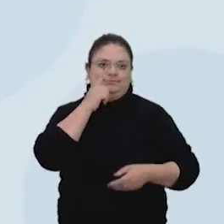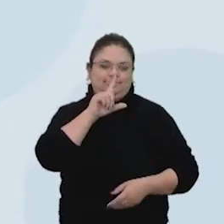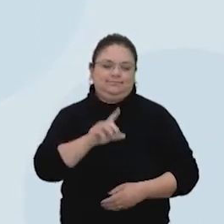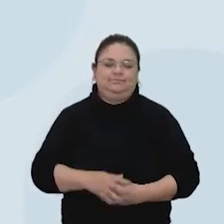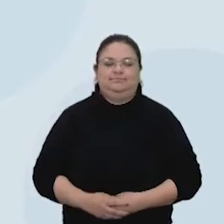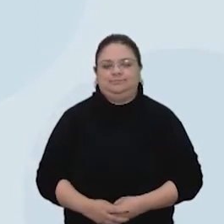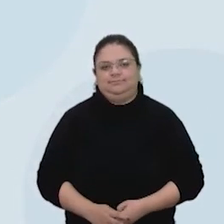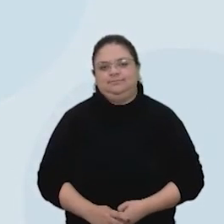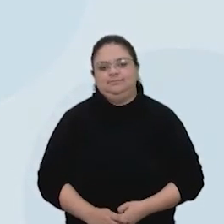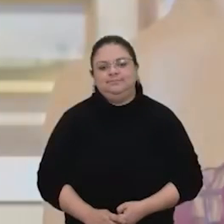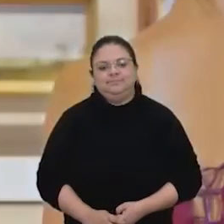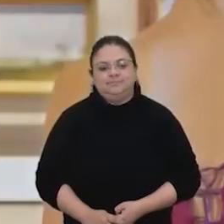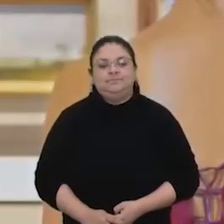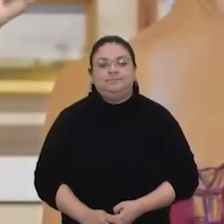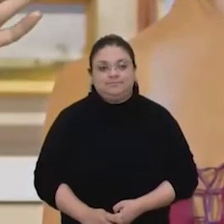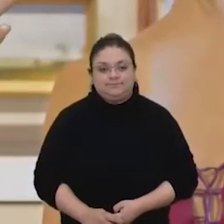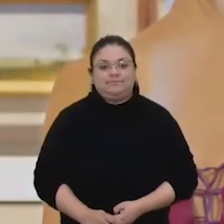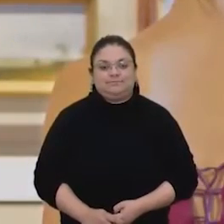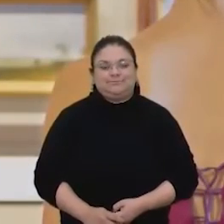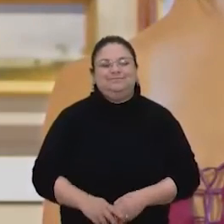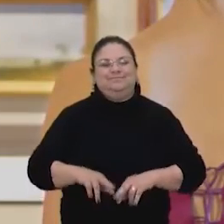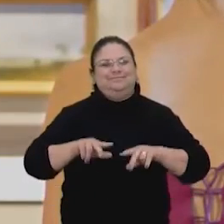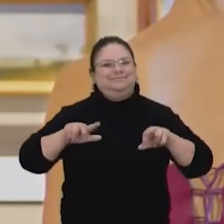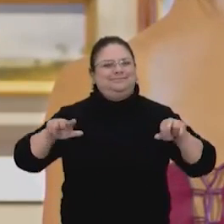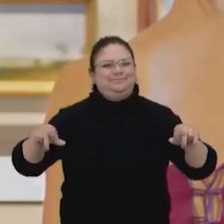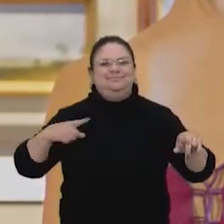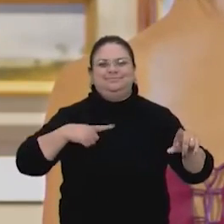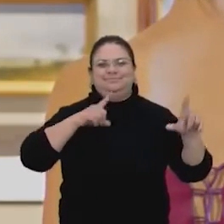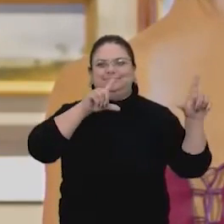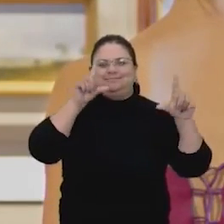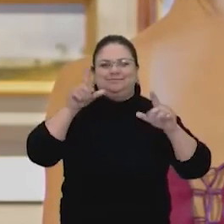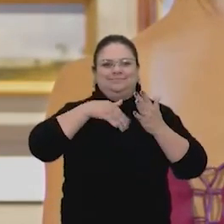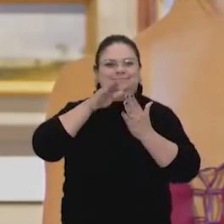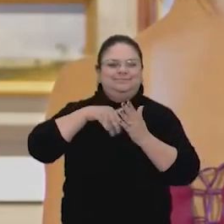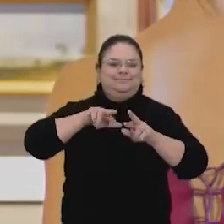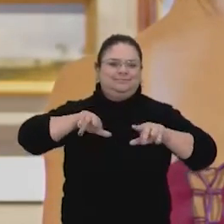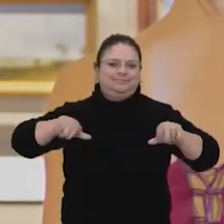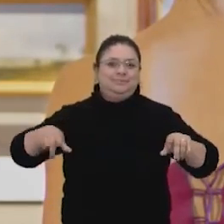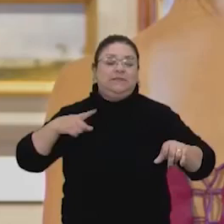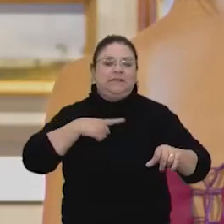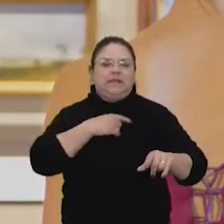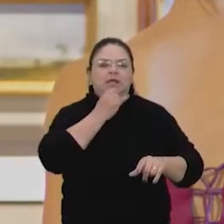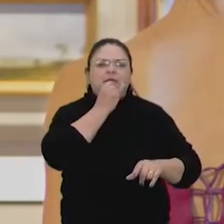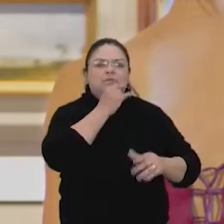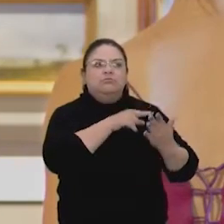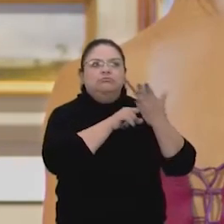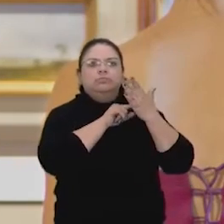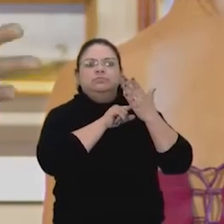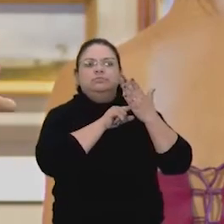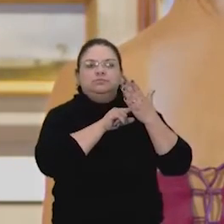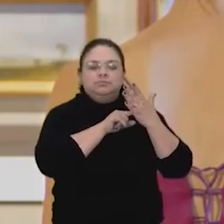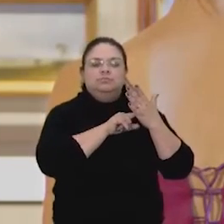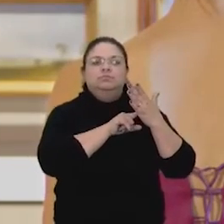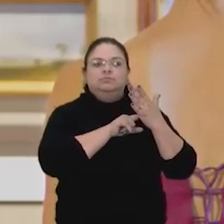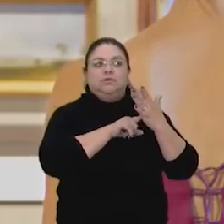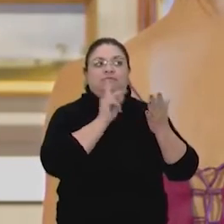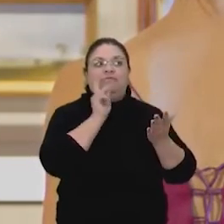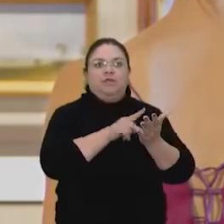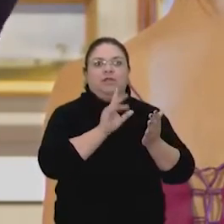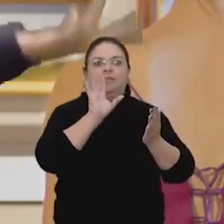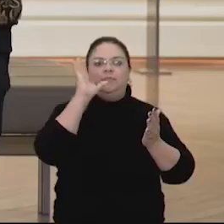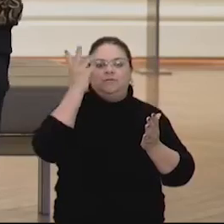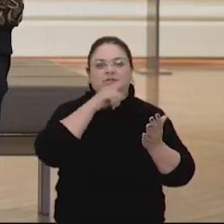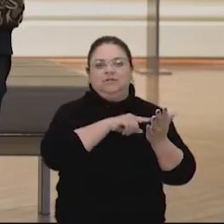imagens que a gente pensa, vamos pensar em várias obras de arte, assim, sempre vai ter alguma coisa simbólica, ou muitas coisas simbólicas. Diz